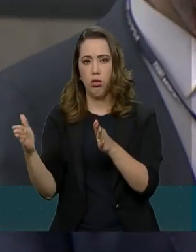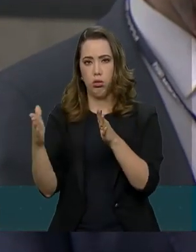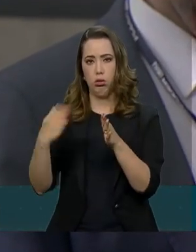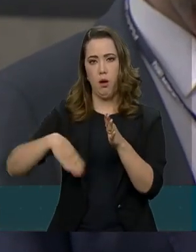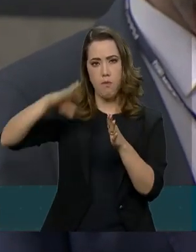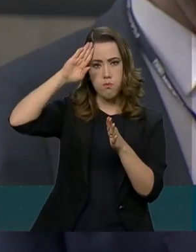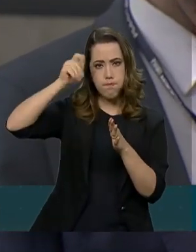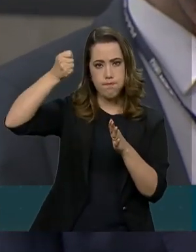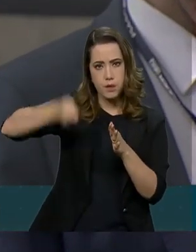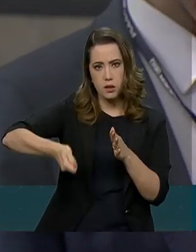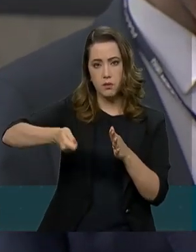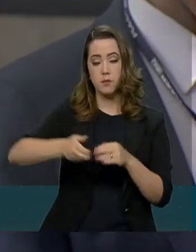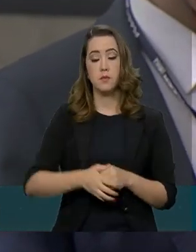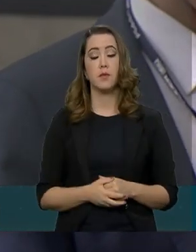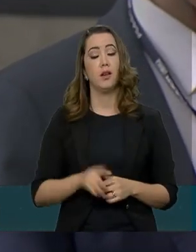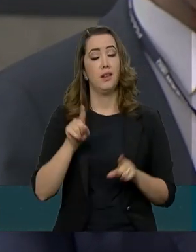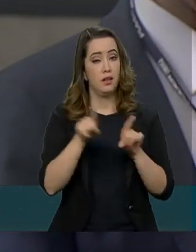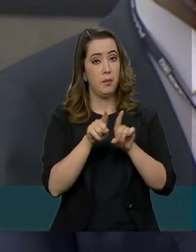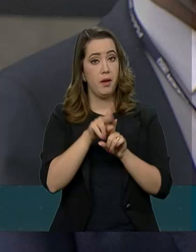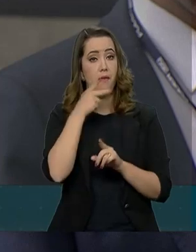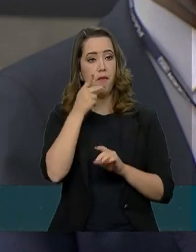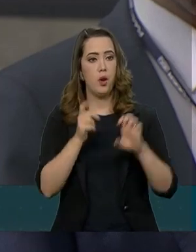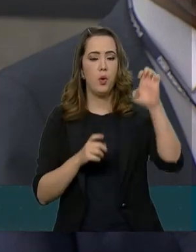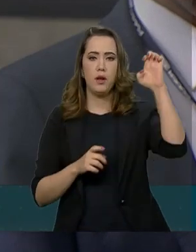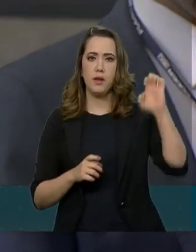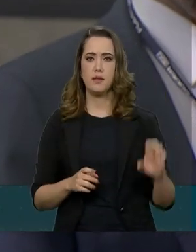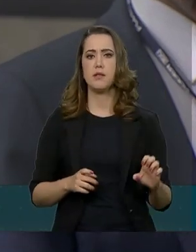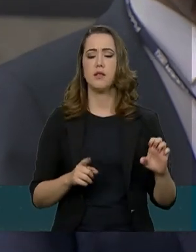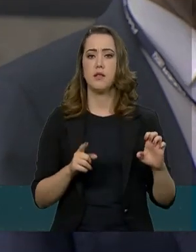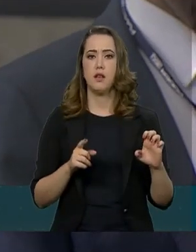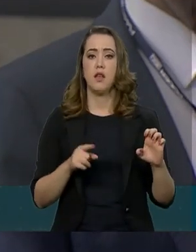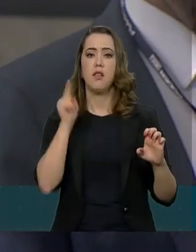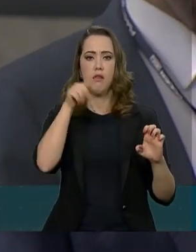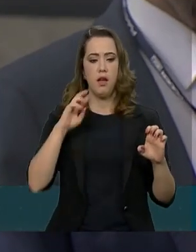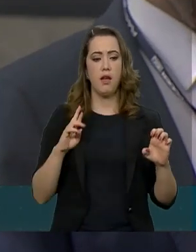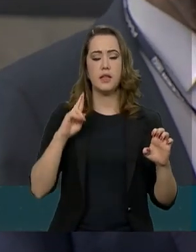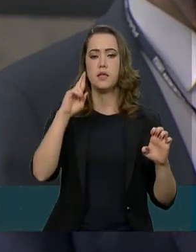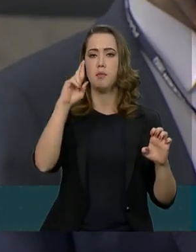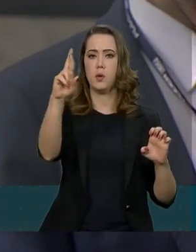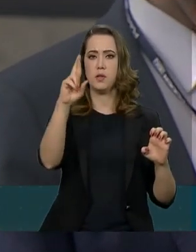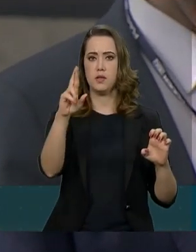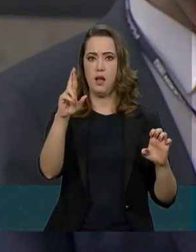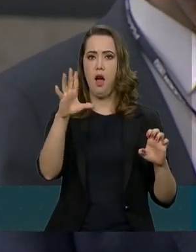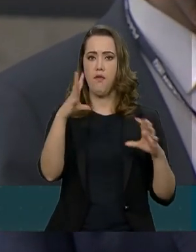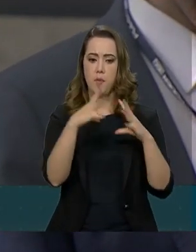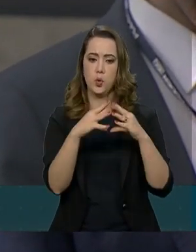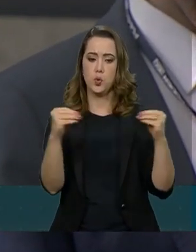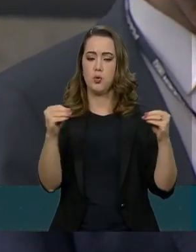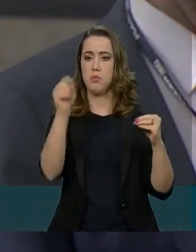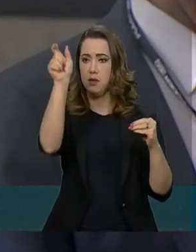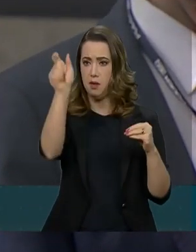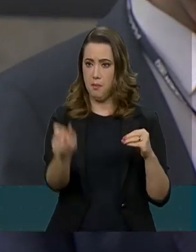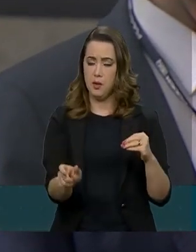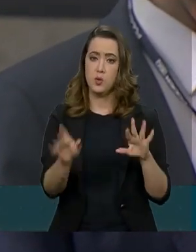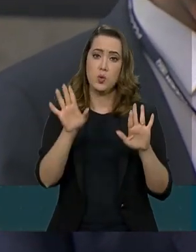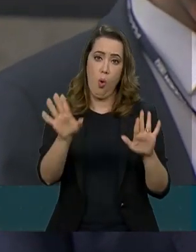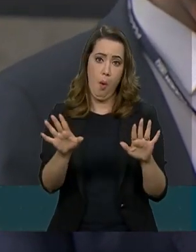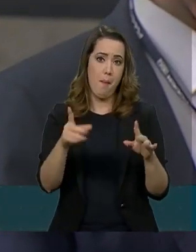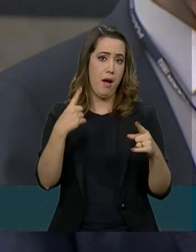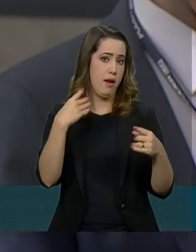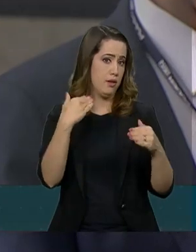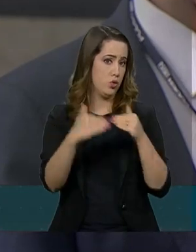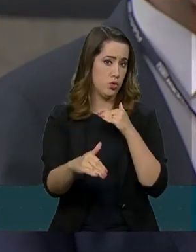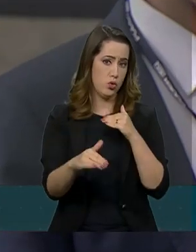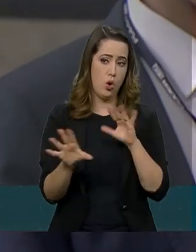Ele também disse que a esquerda seria responsável pelo desaparecimento, mas isso contradiz informações públicas da Comissão da Verdade